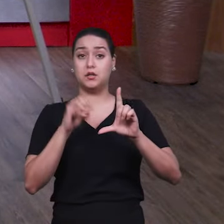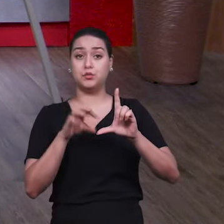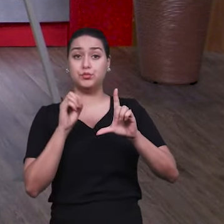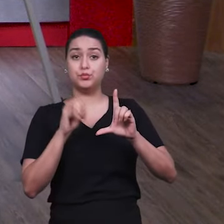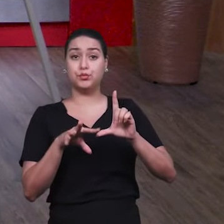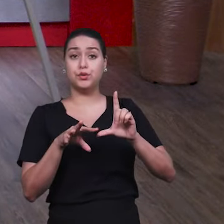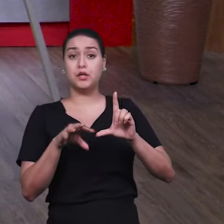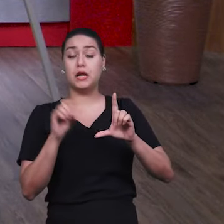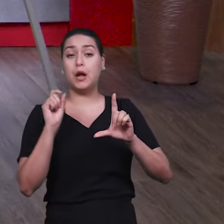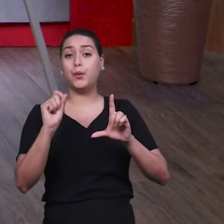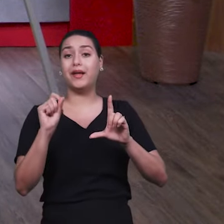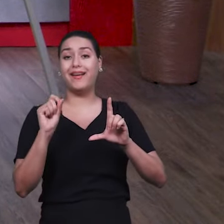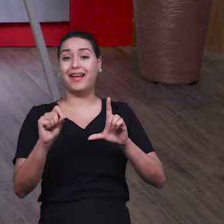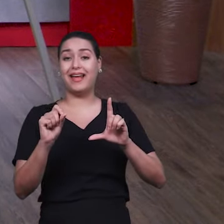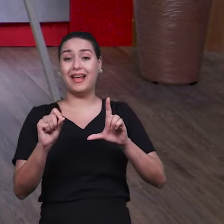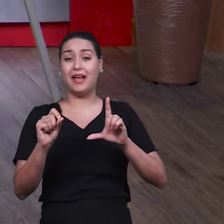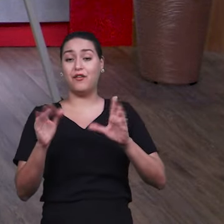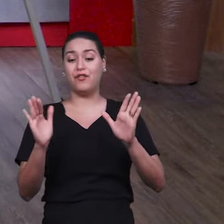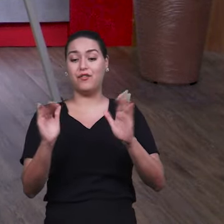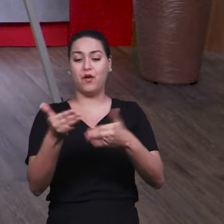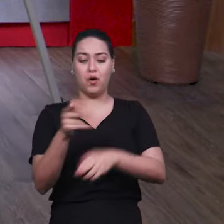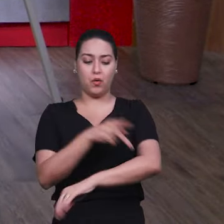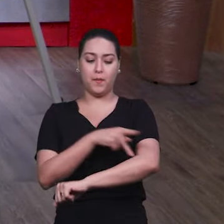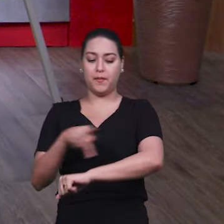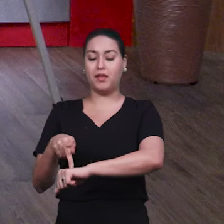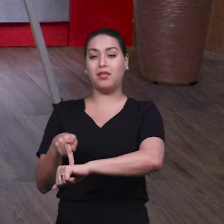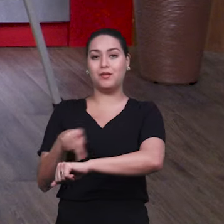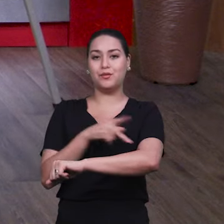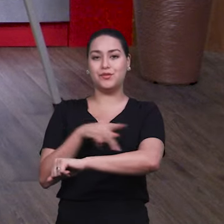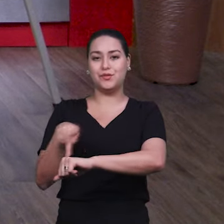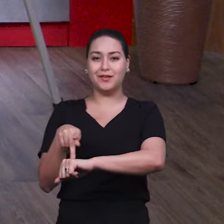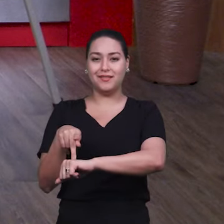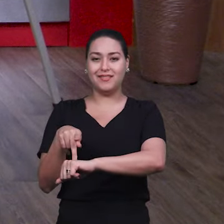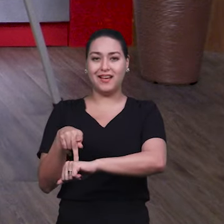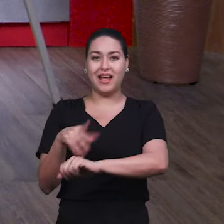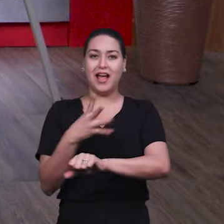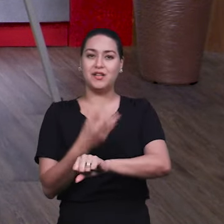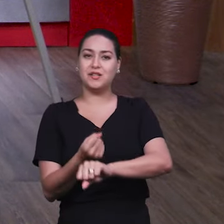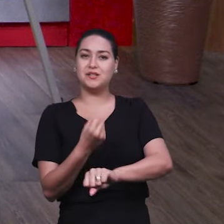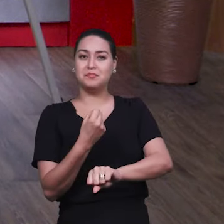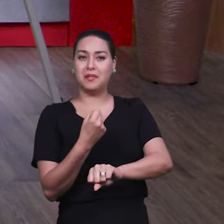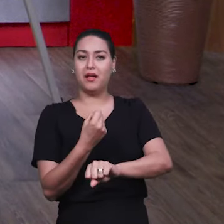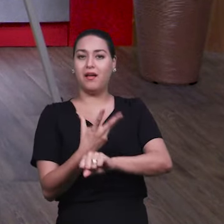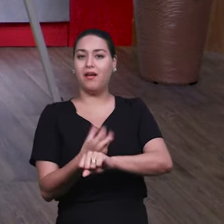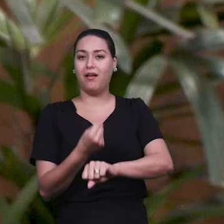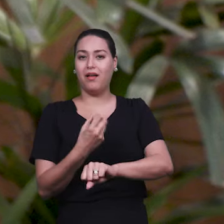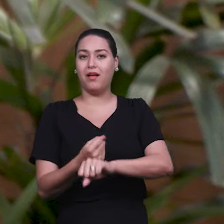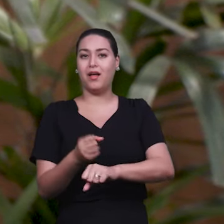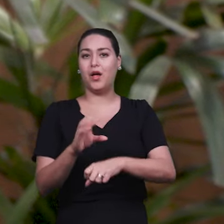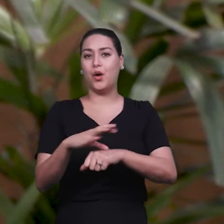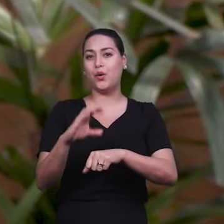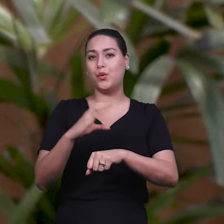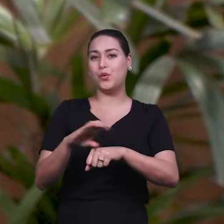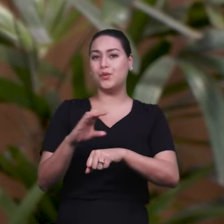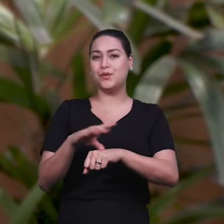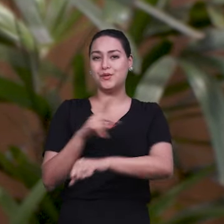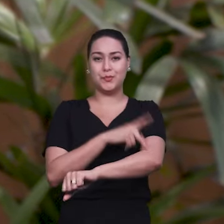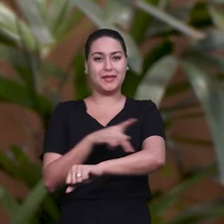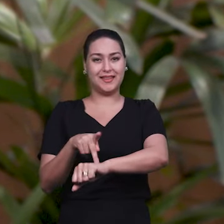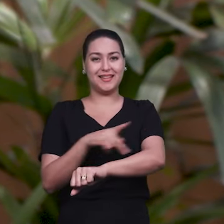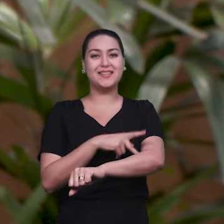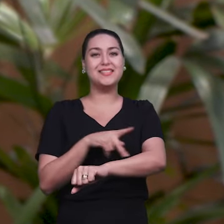para a área pedagógica. Então, as disciplinas, muito voltadas para o curso até de pedagogia.